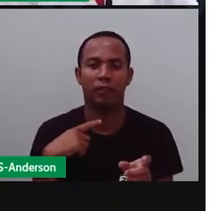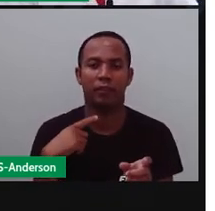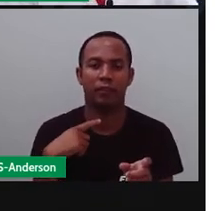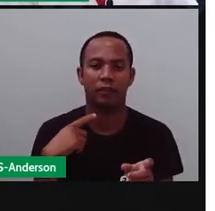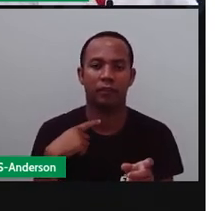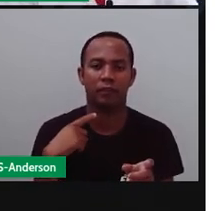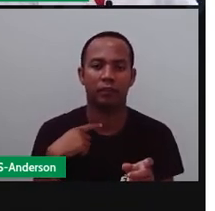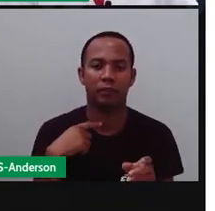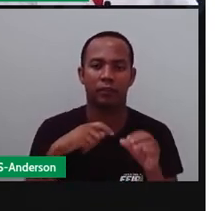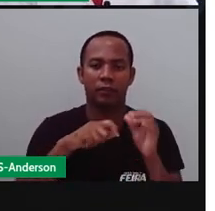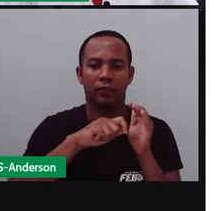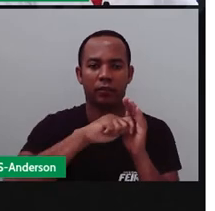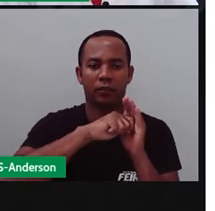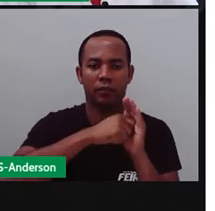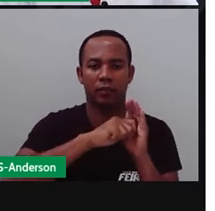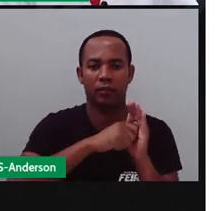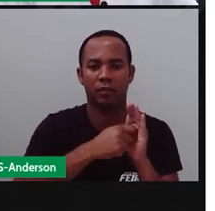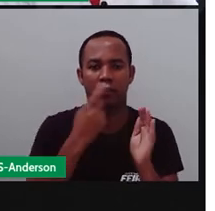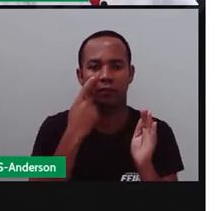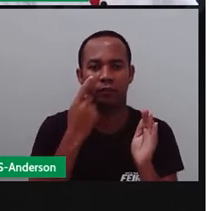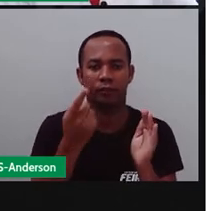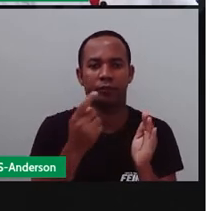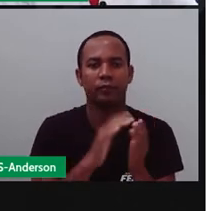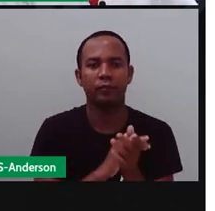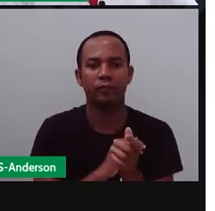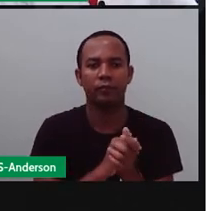pronuncio o U e escrevo U.